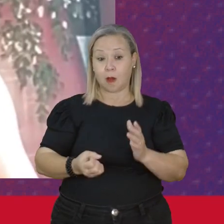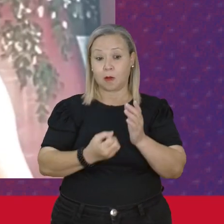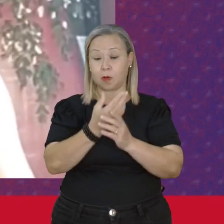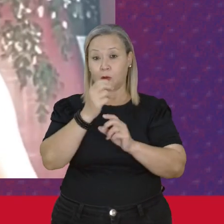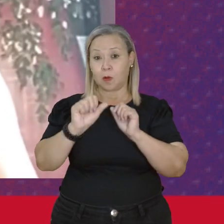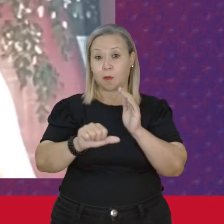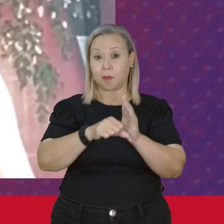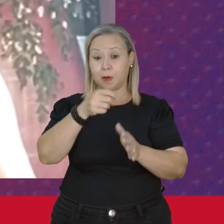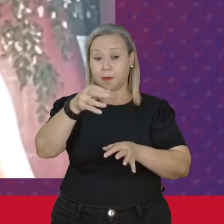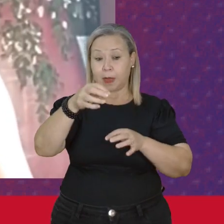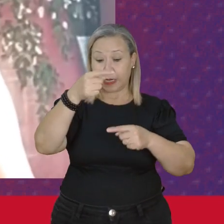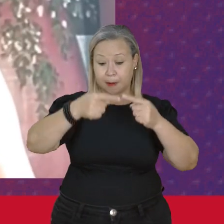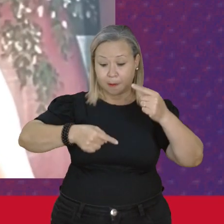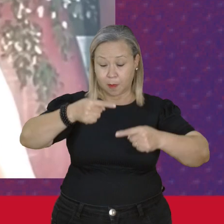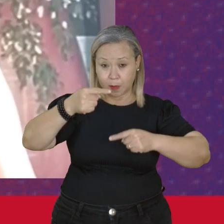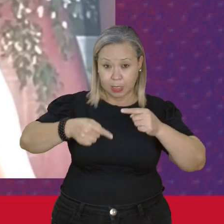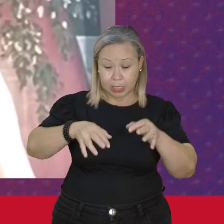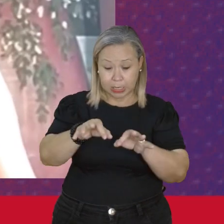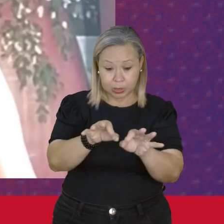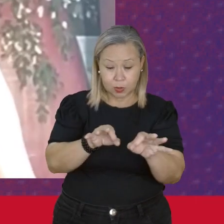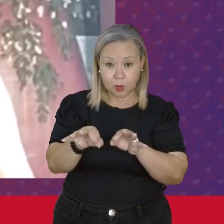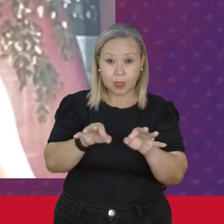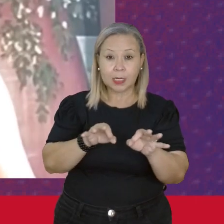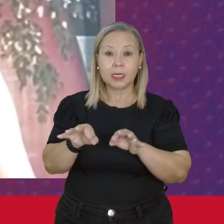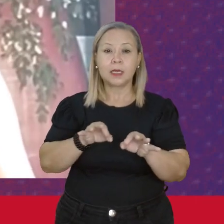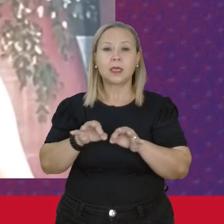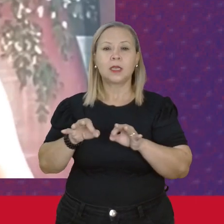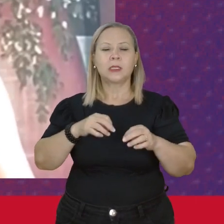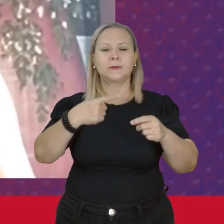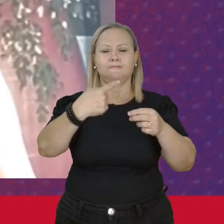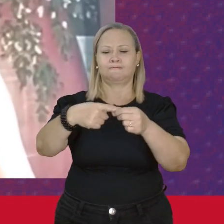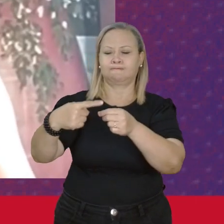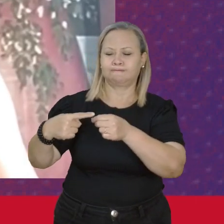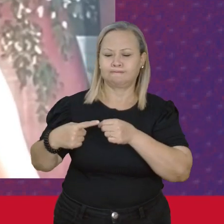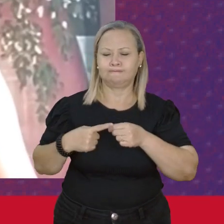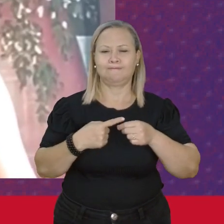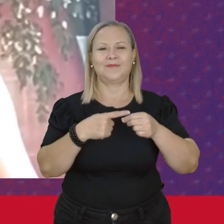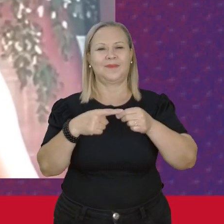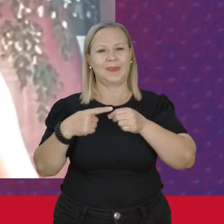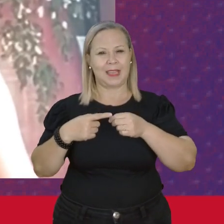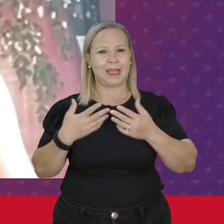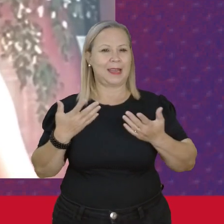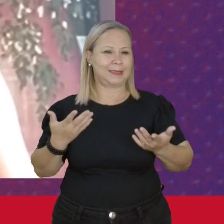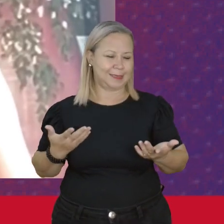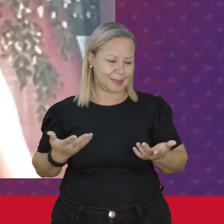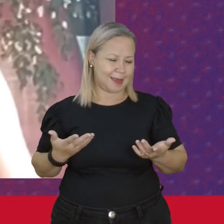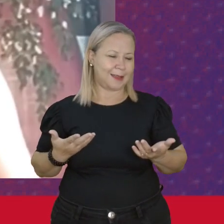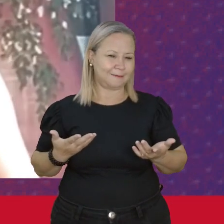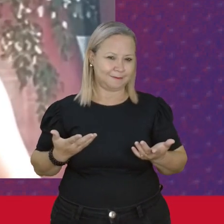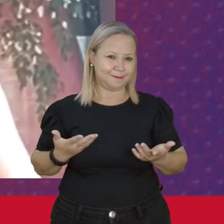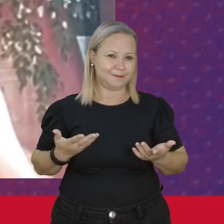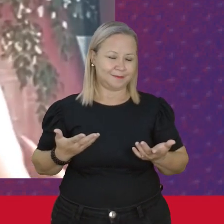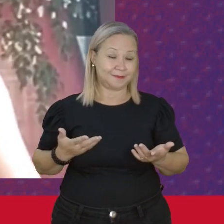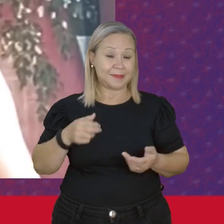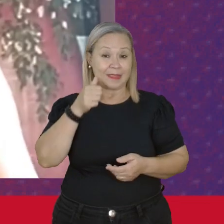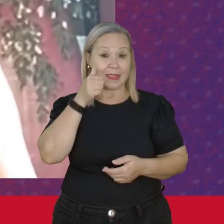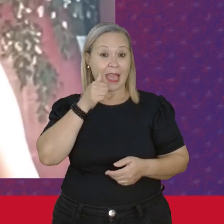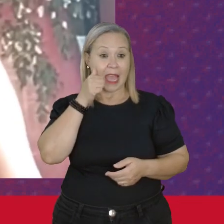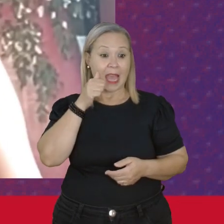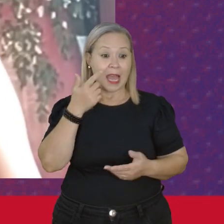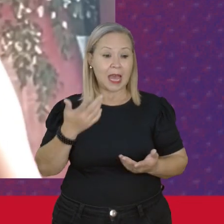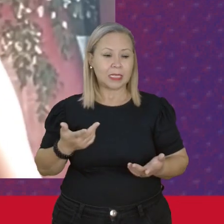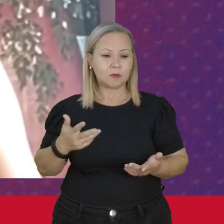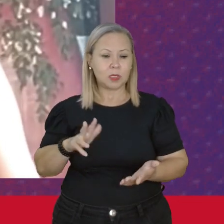Organização Das cidades E As mulheres Foram